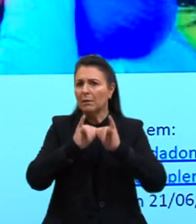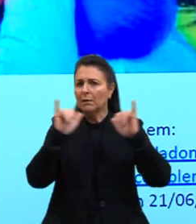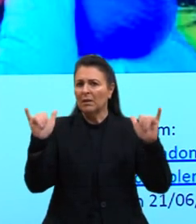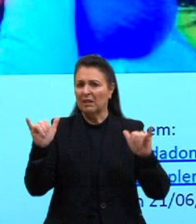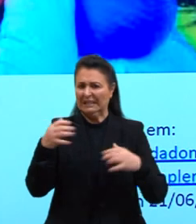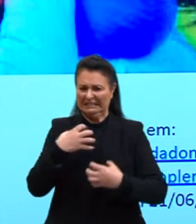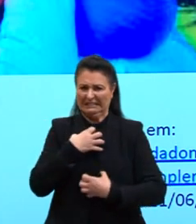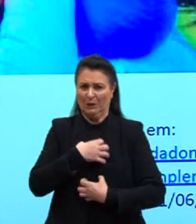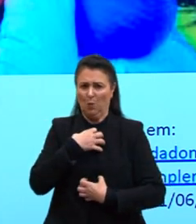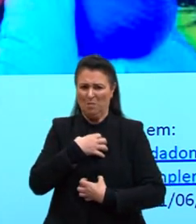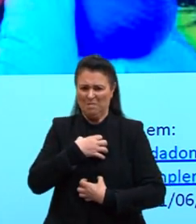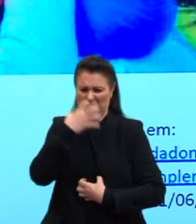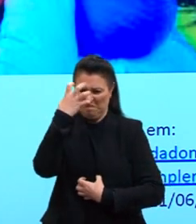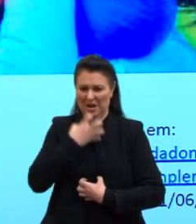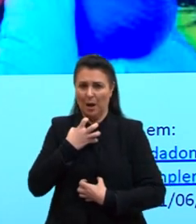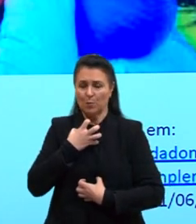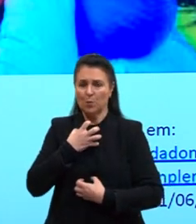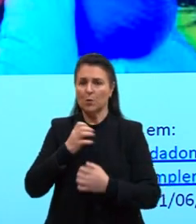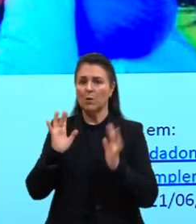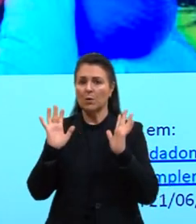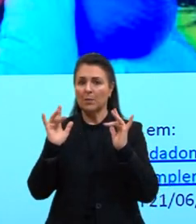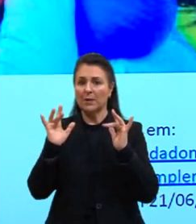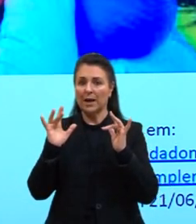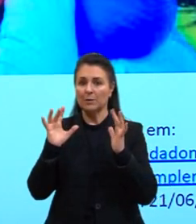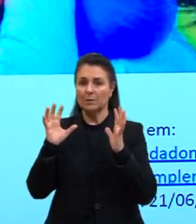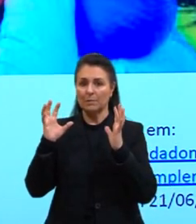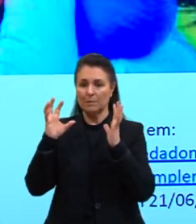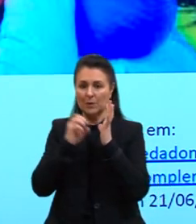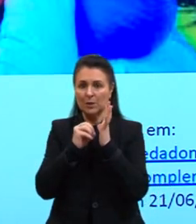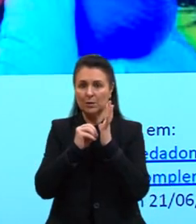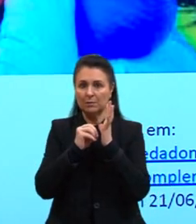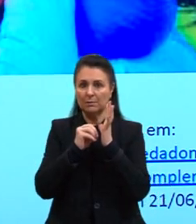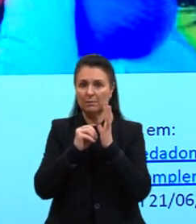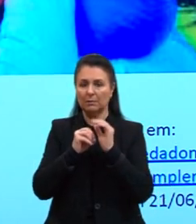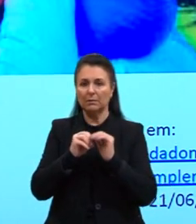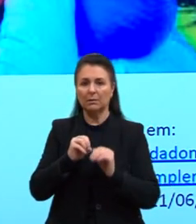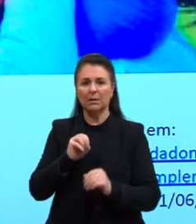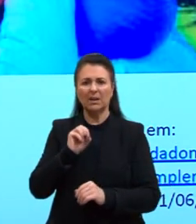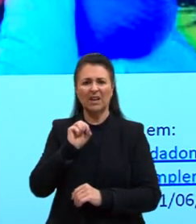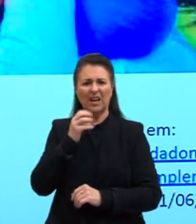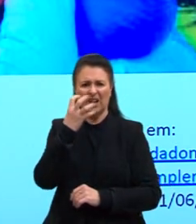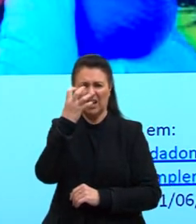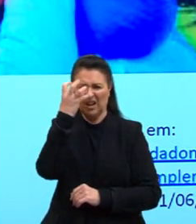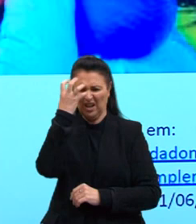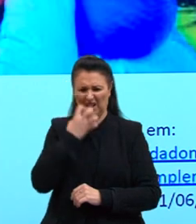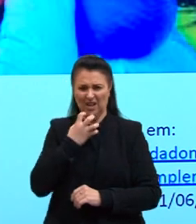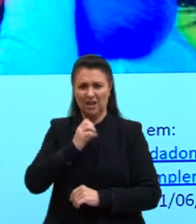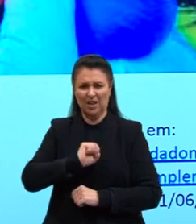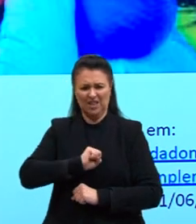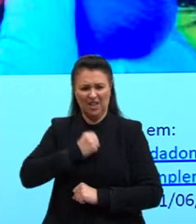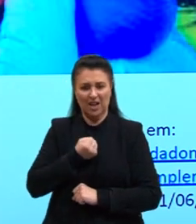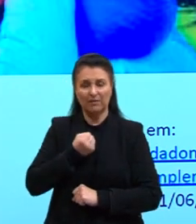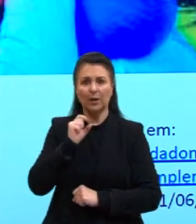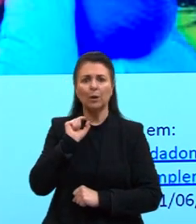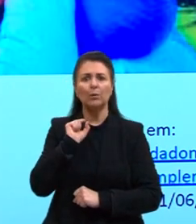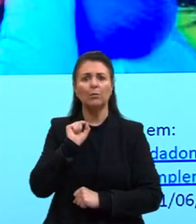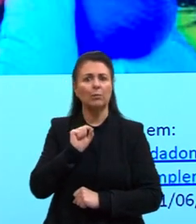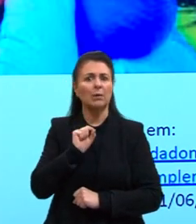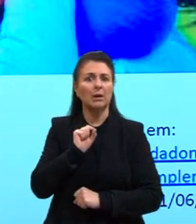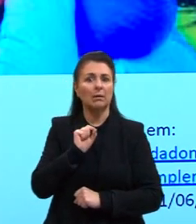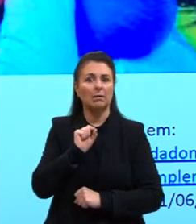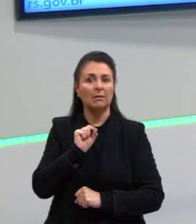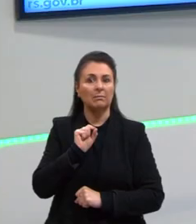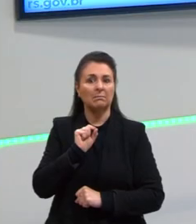do namorado? Morde aqui. Quem tem raiva, tem raiva de algo ou de